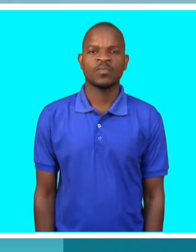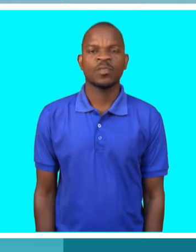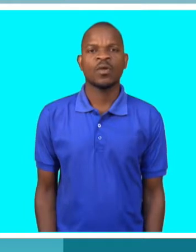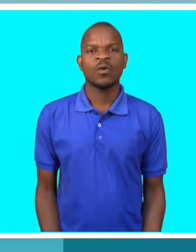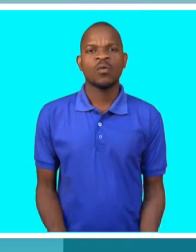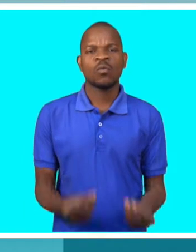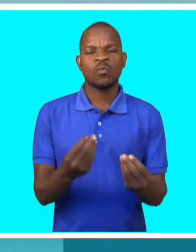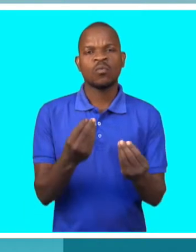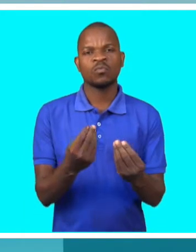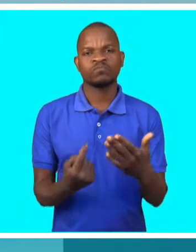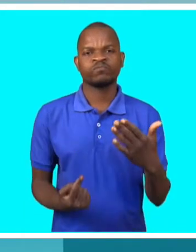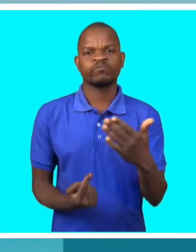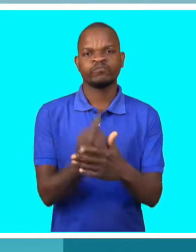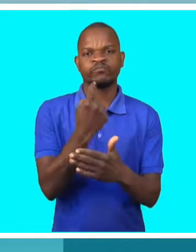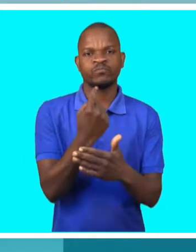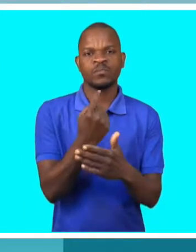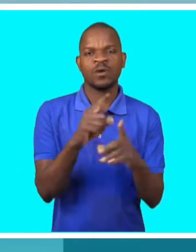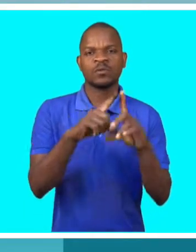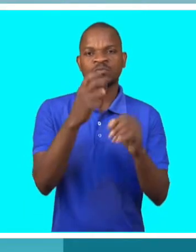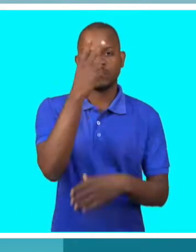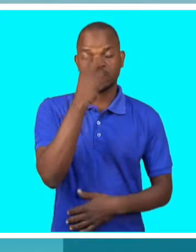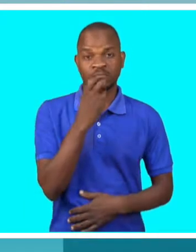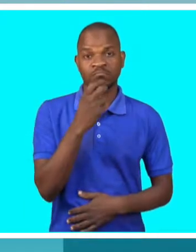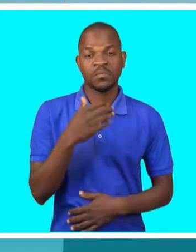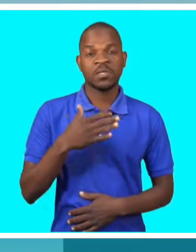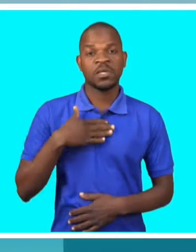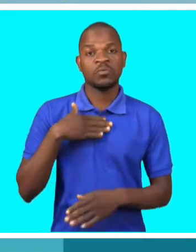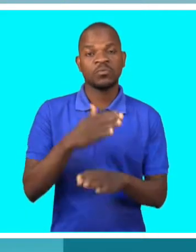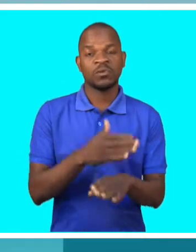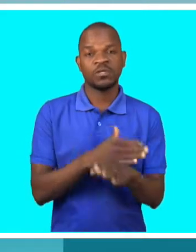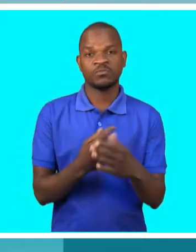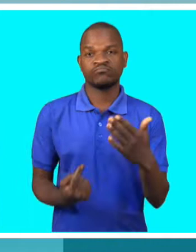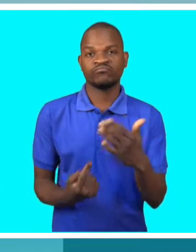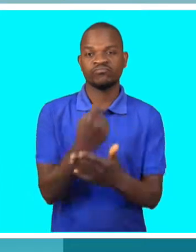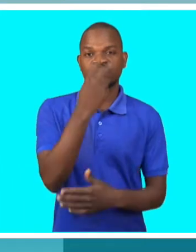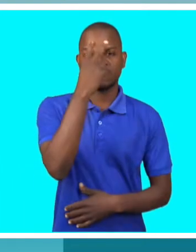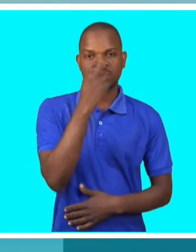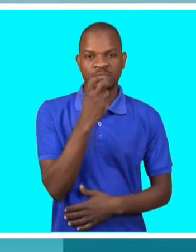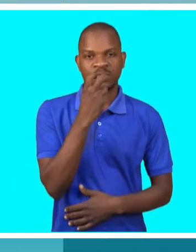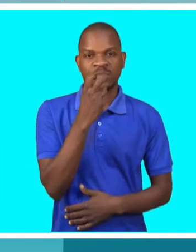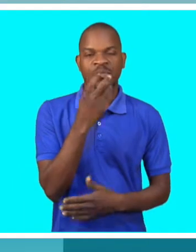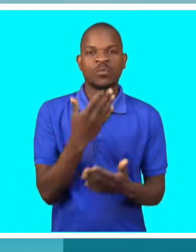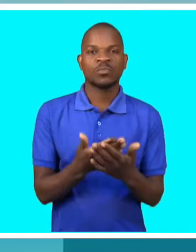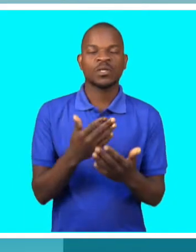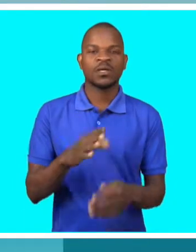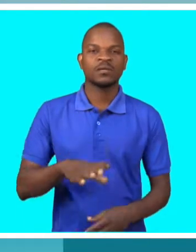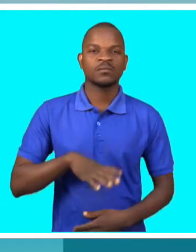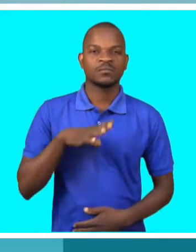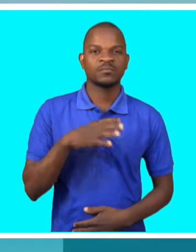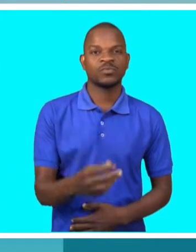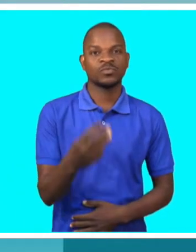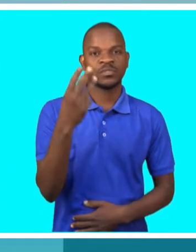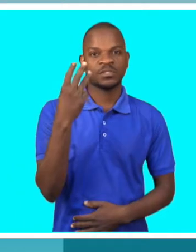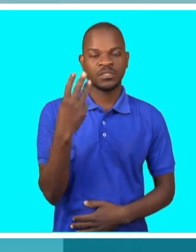Como é que adquiri a deficiência visual? Eu adquiri a deficiência visual quando tinha três